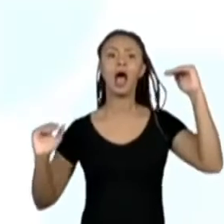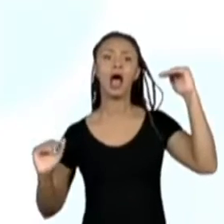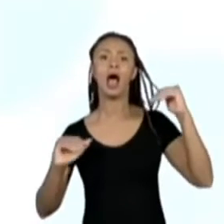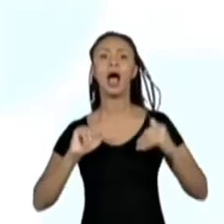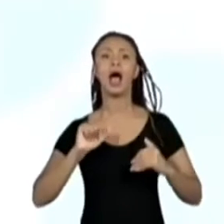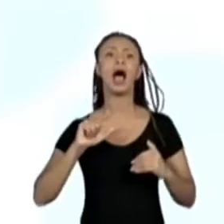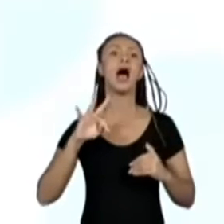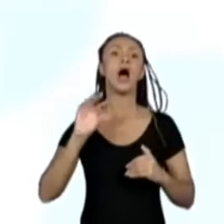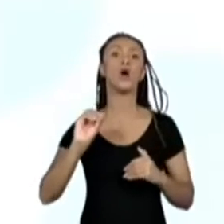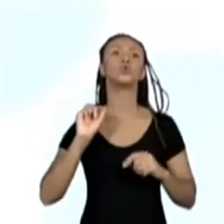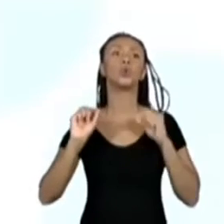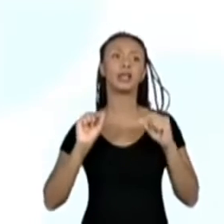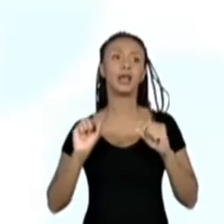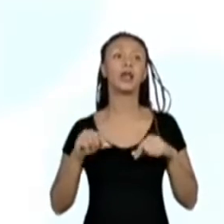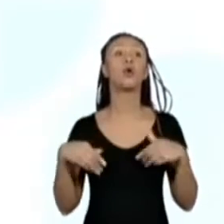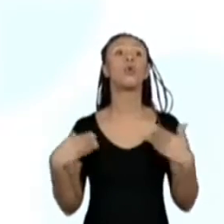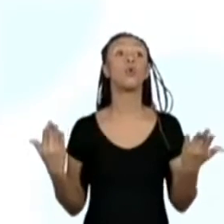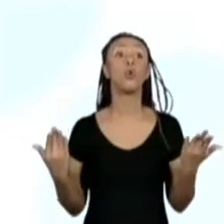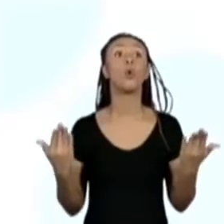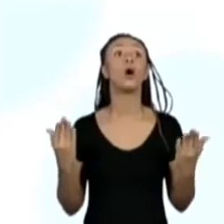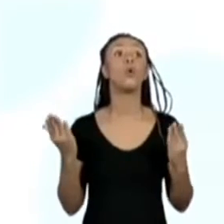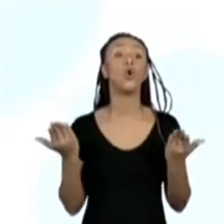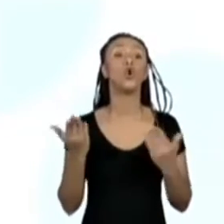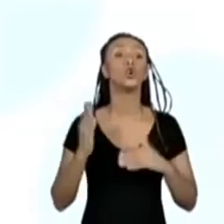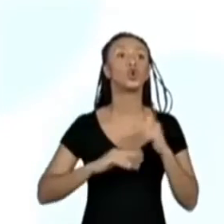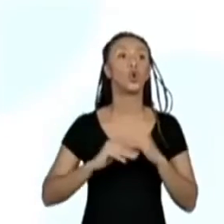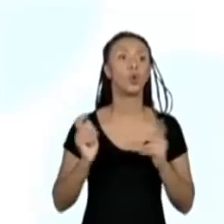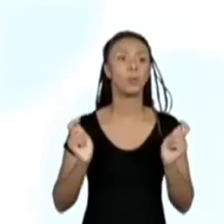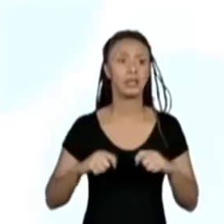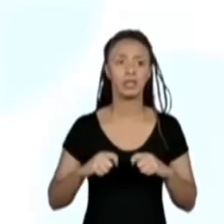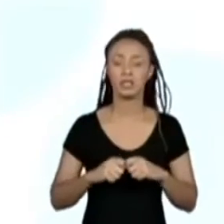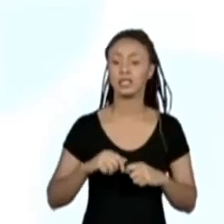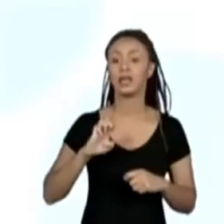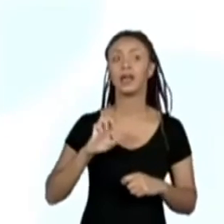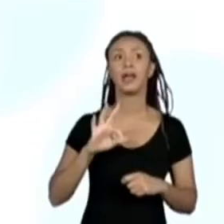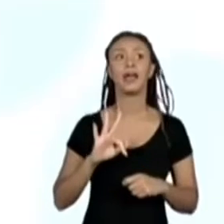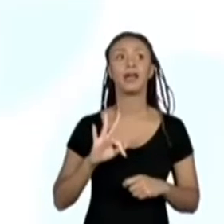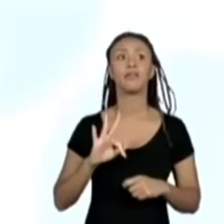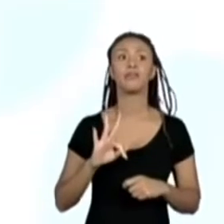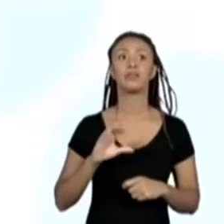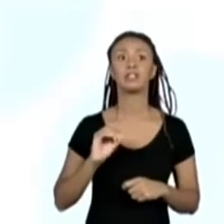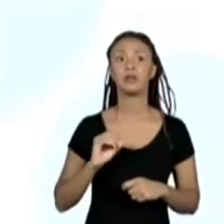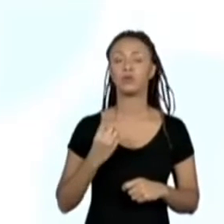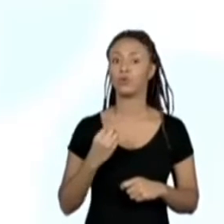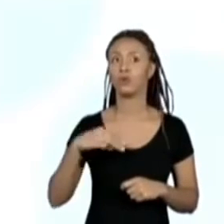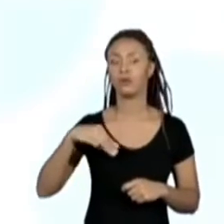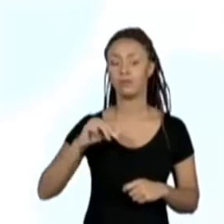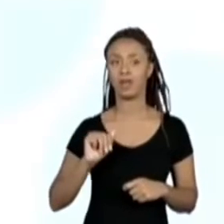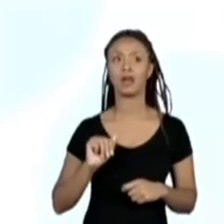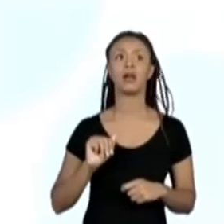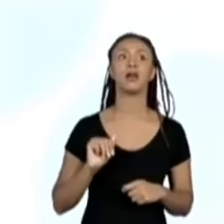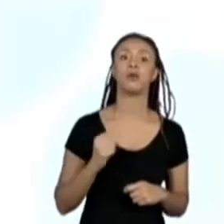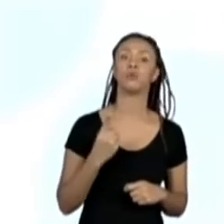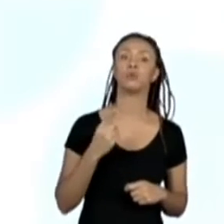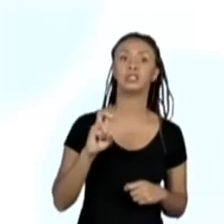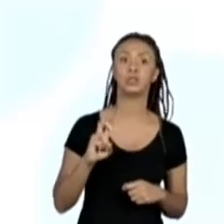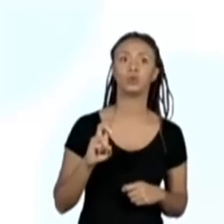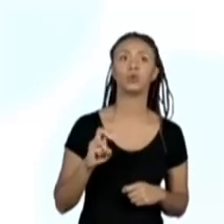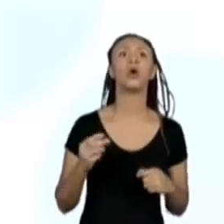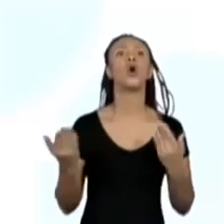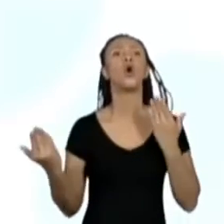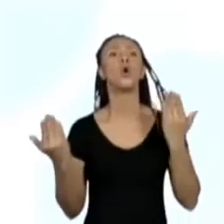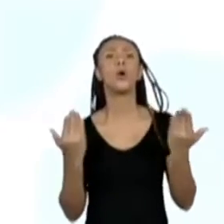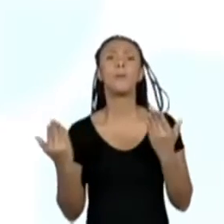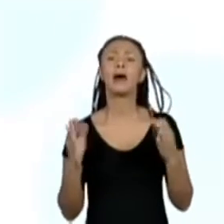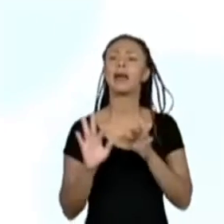EF01MA15, comparar comprimentos, capacidades ou massas, utilizando termos como